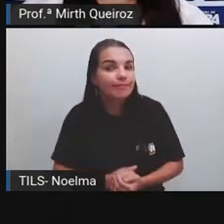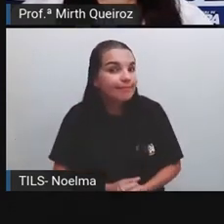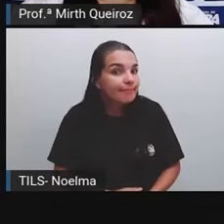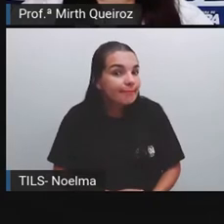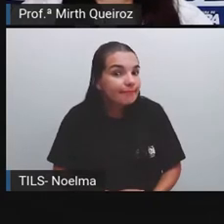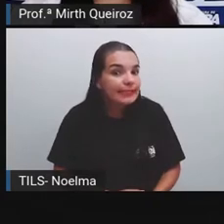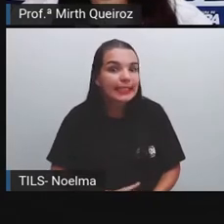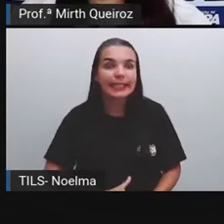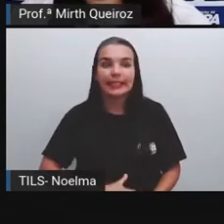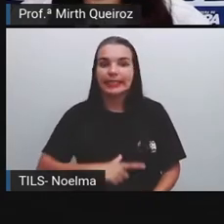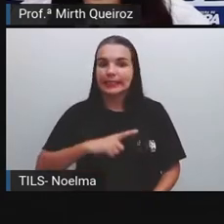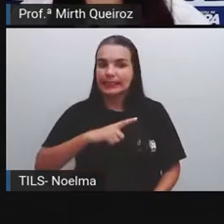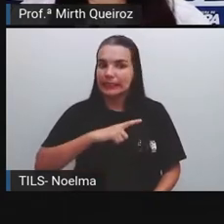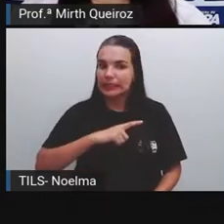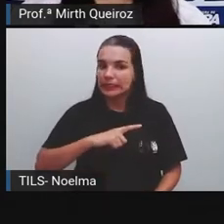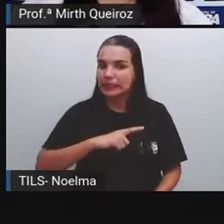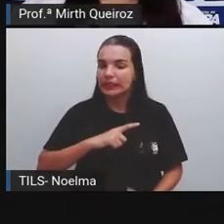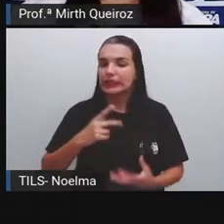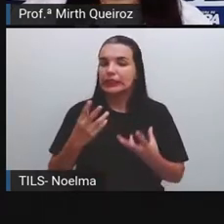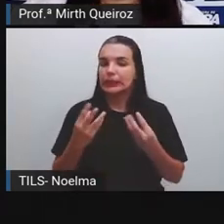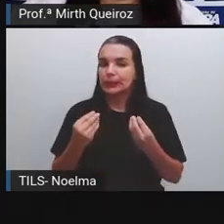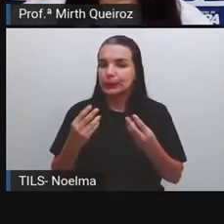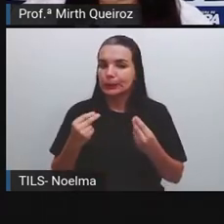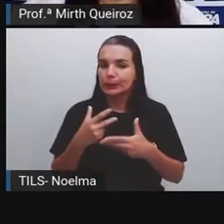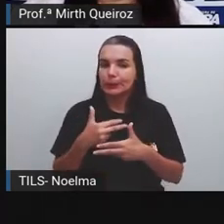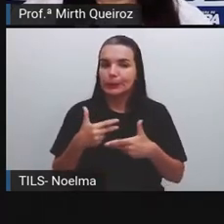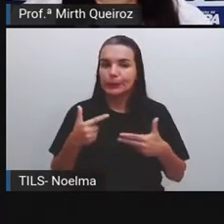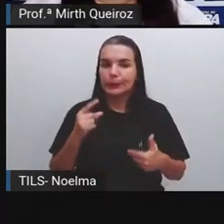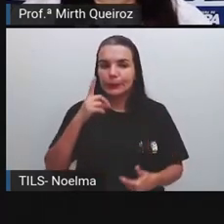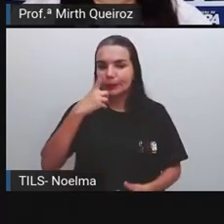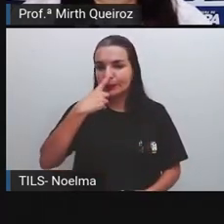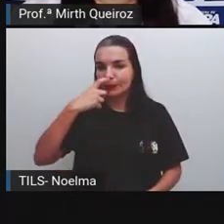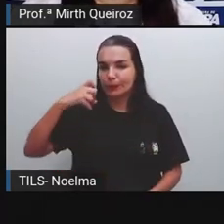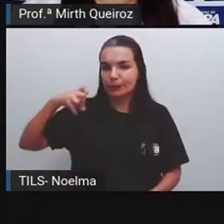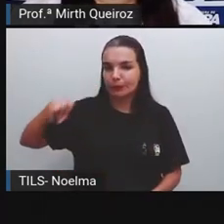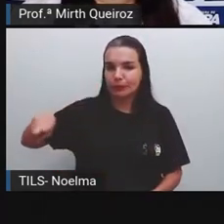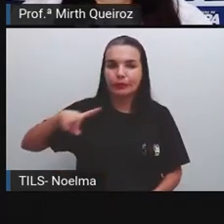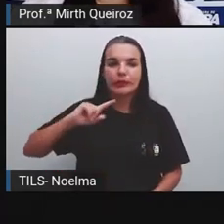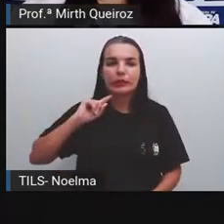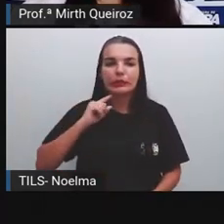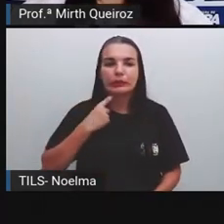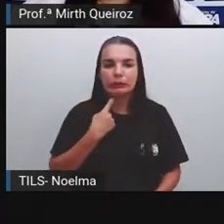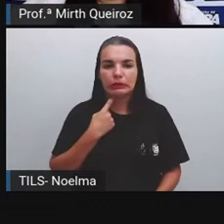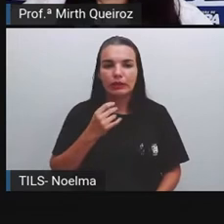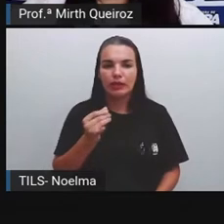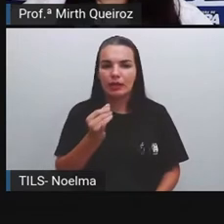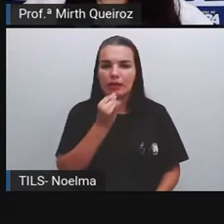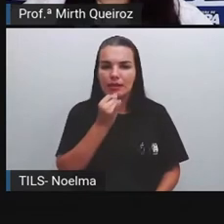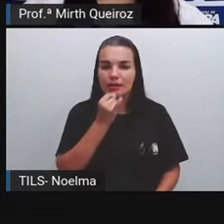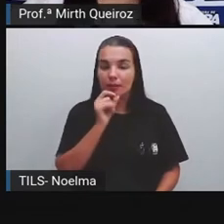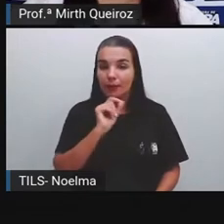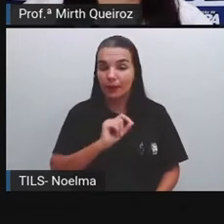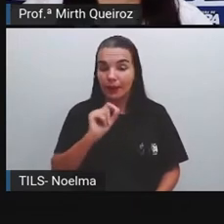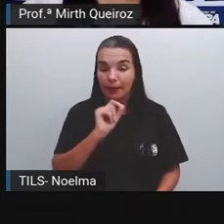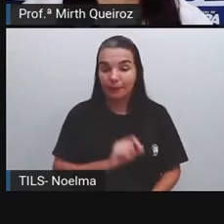relacionados aí ao transporte aquático, como, por exemplo, restos de cargas,